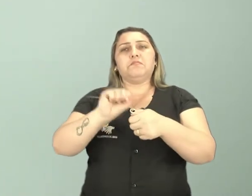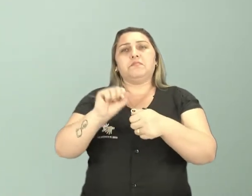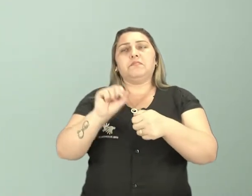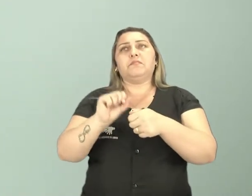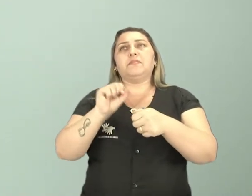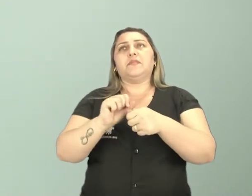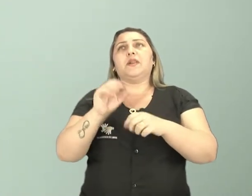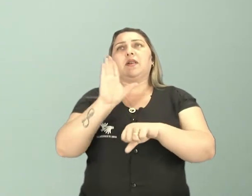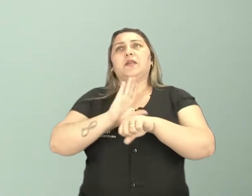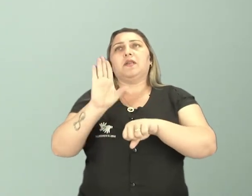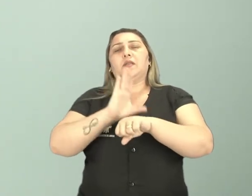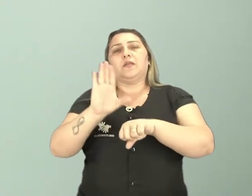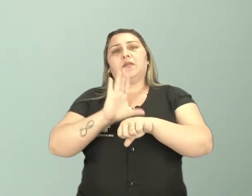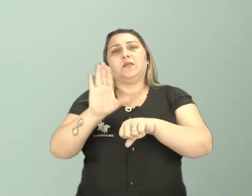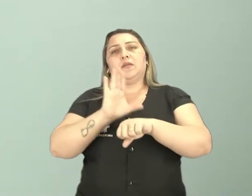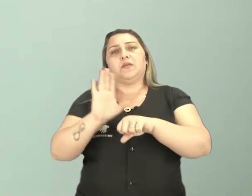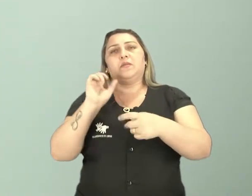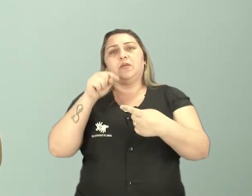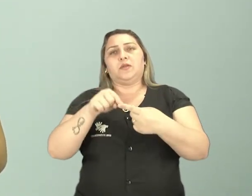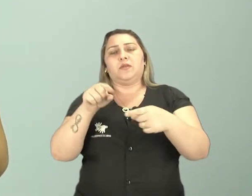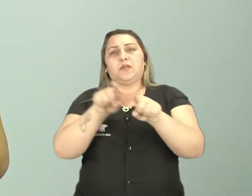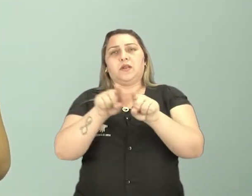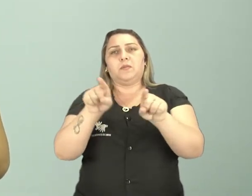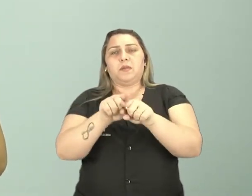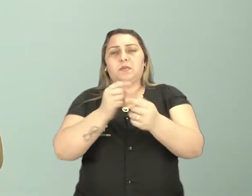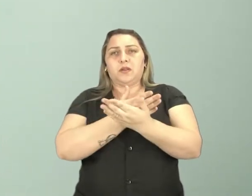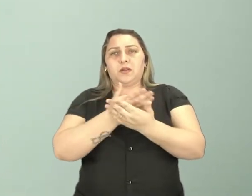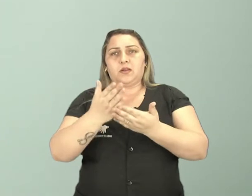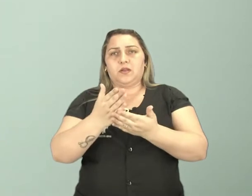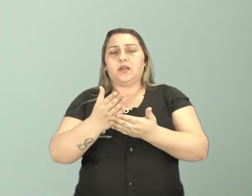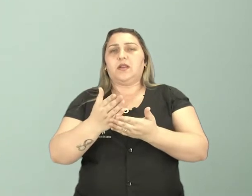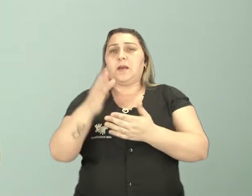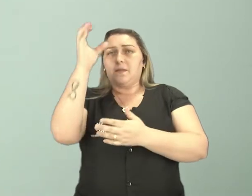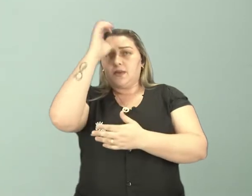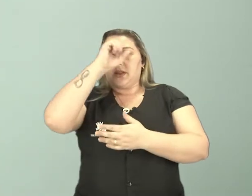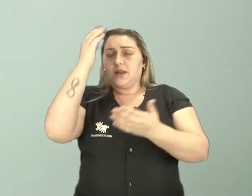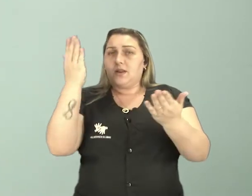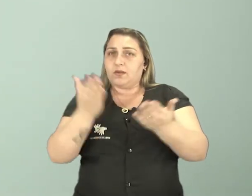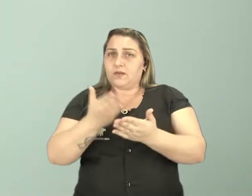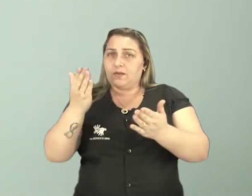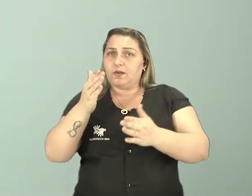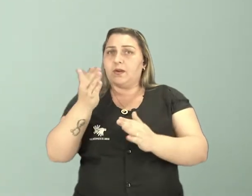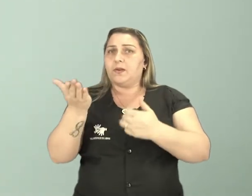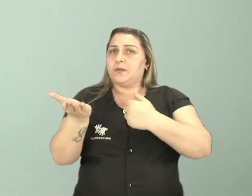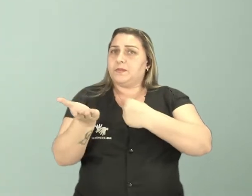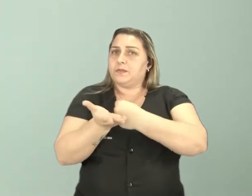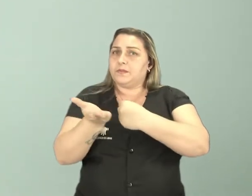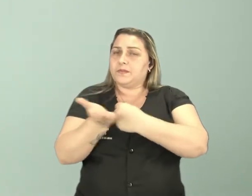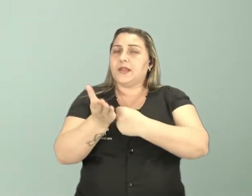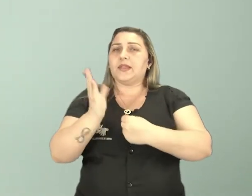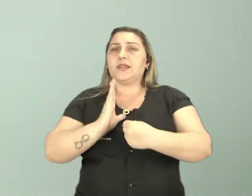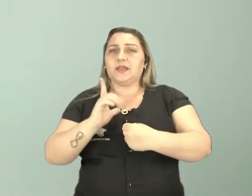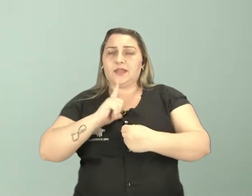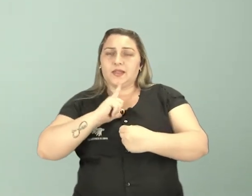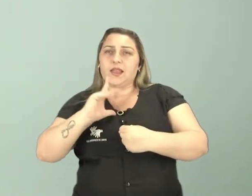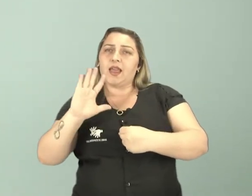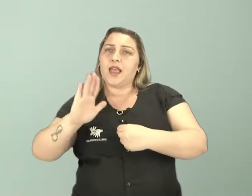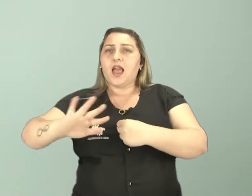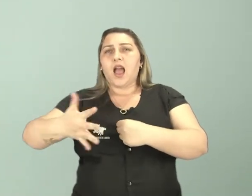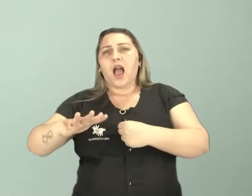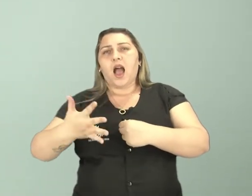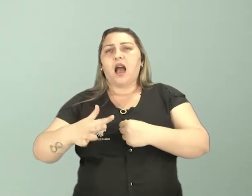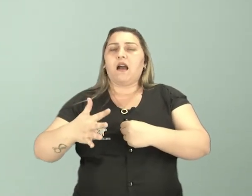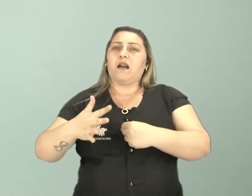que são cursos destinados também para iniciantes, Para pessoas que estão no nível intermediário, que já tem algum domínio do instrumento